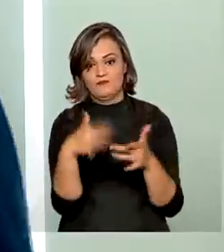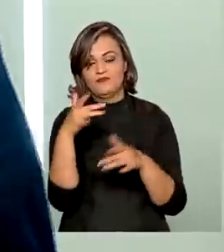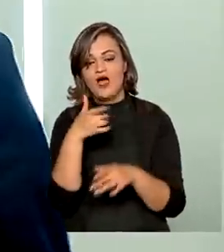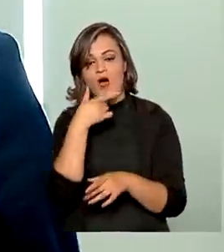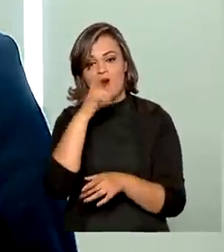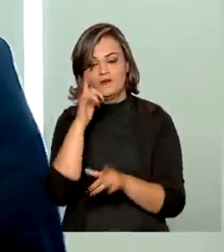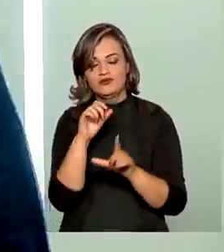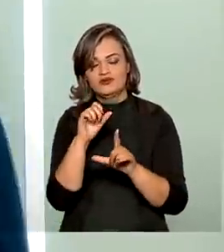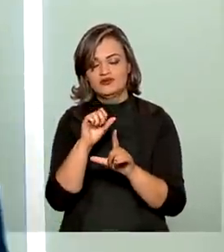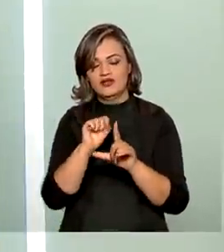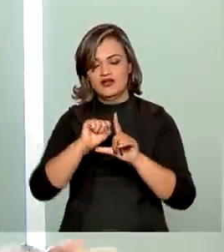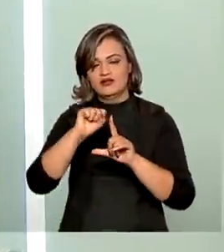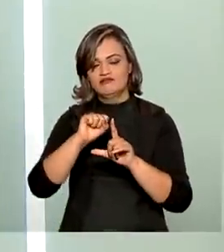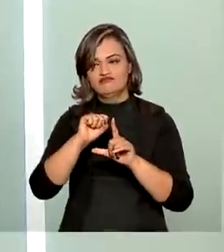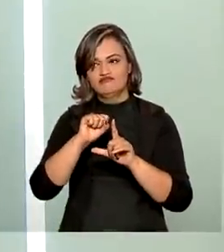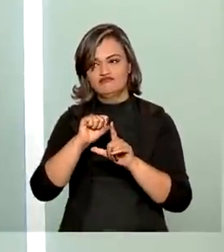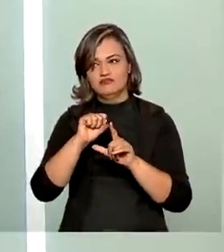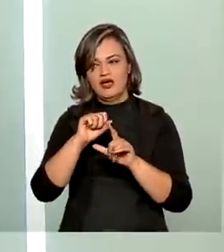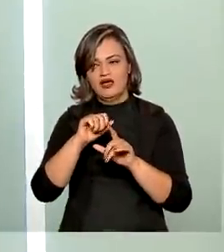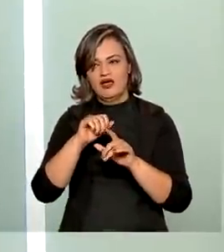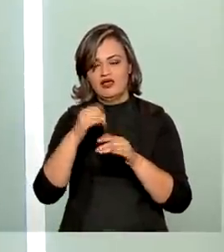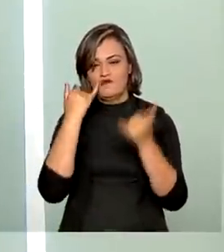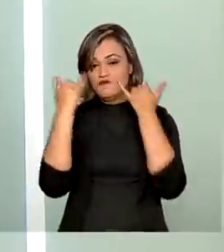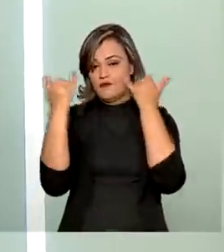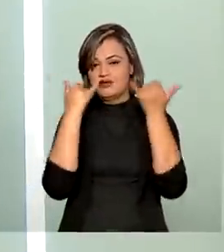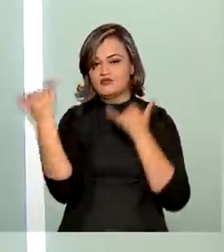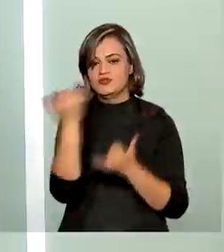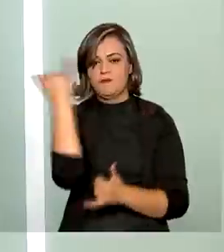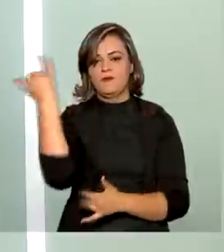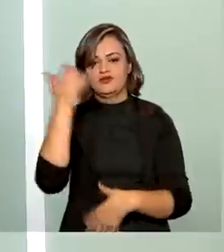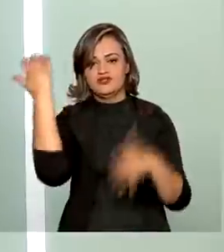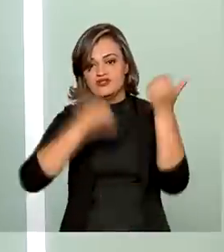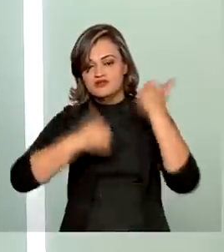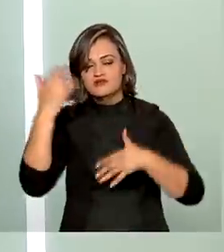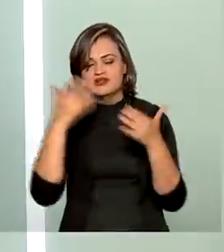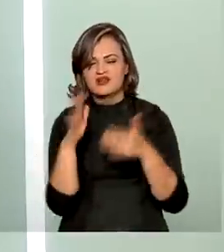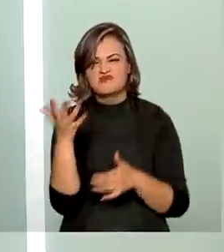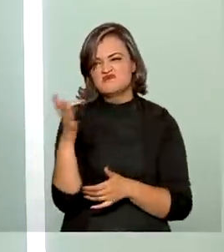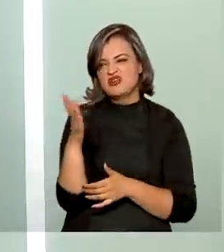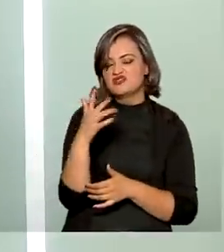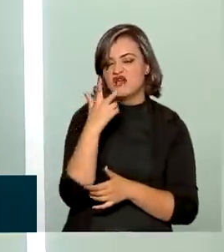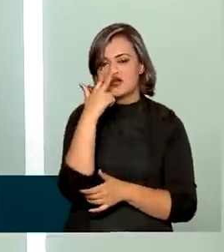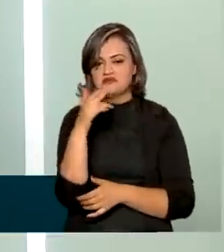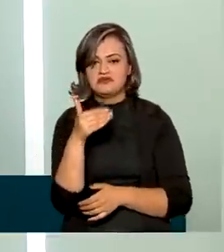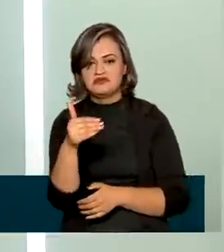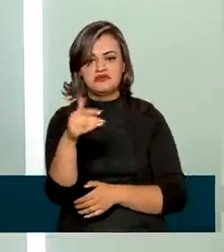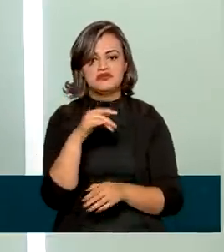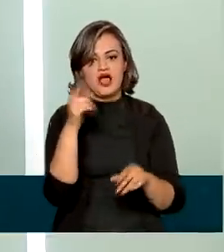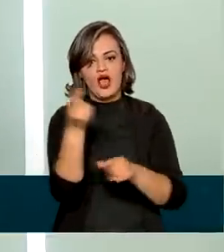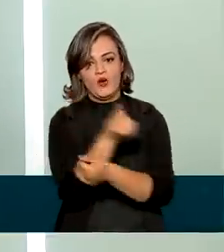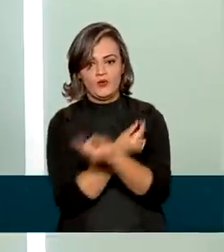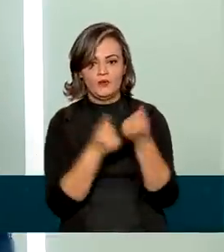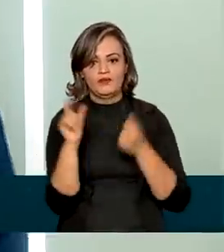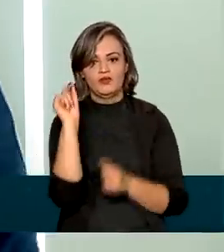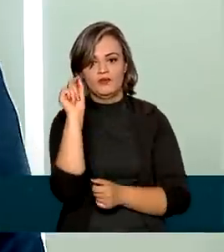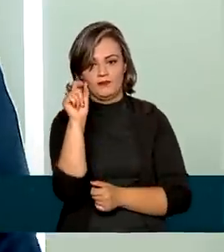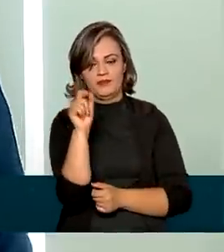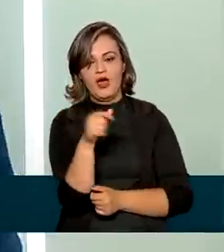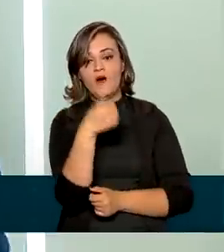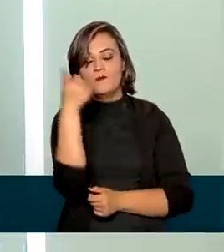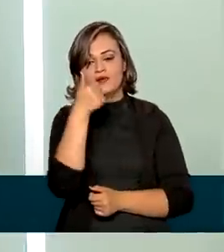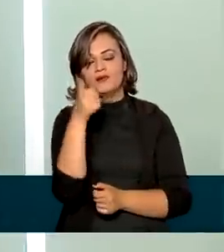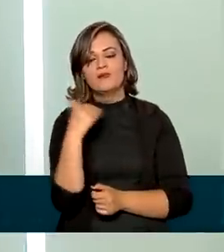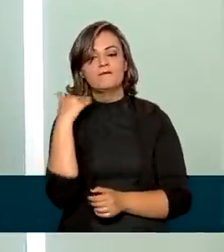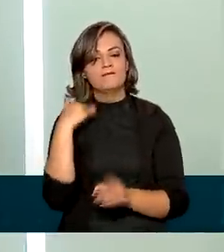dois estudos importantíssimos pelo Banco Central com previsões e estimativas sobre a economia brasileira. No primeiro deles,